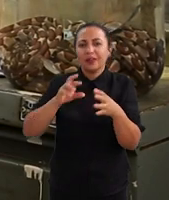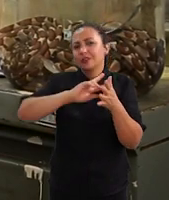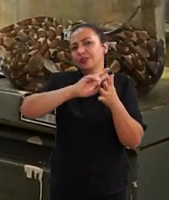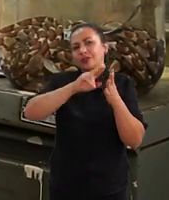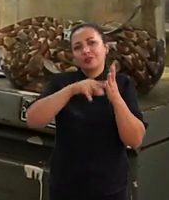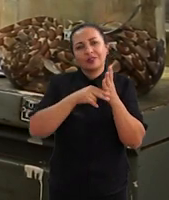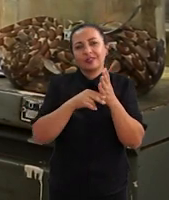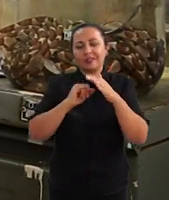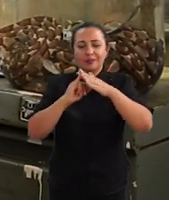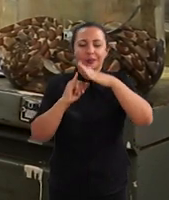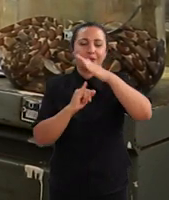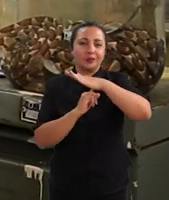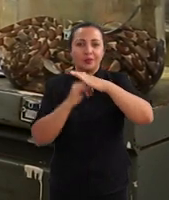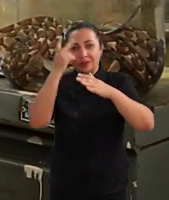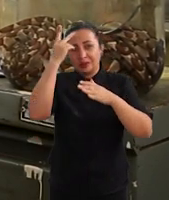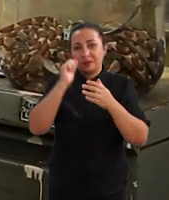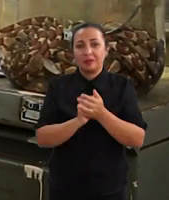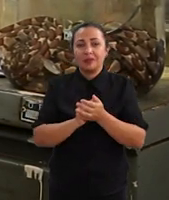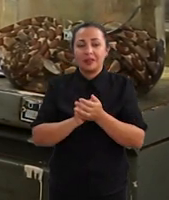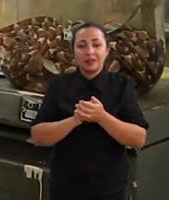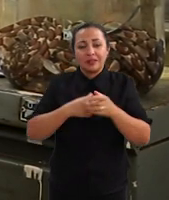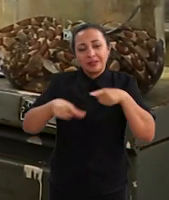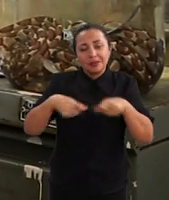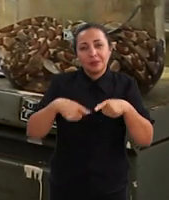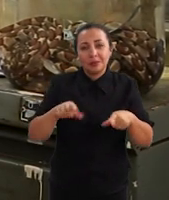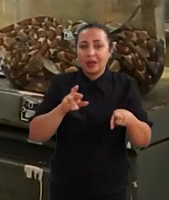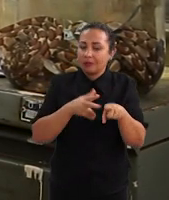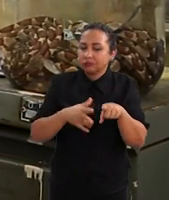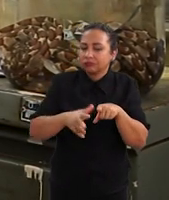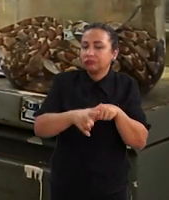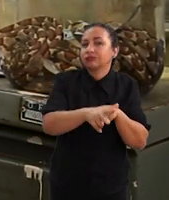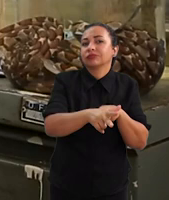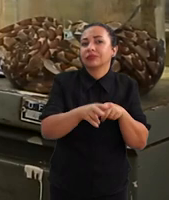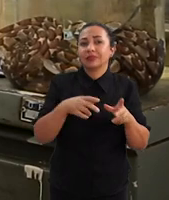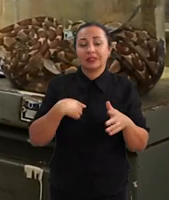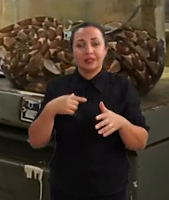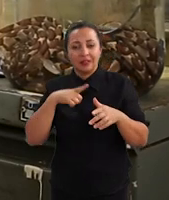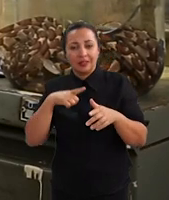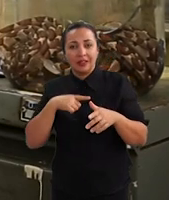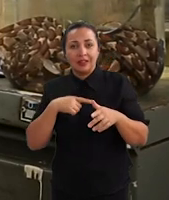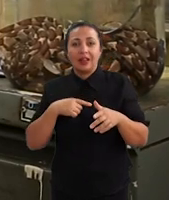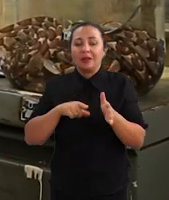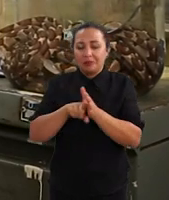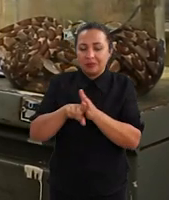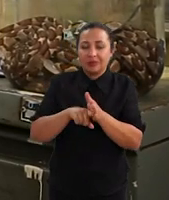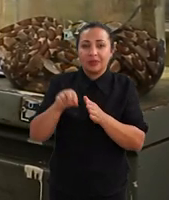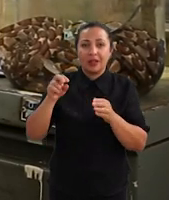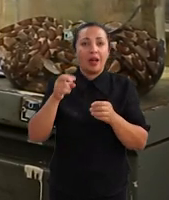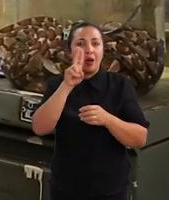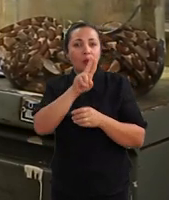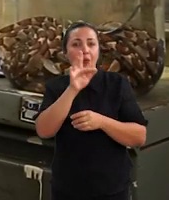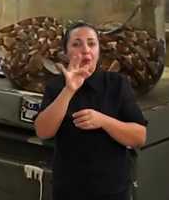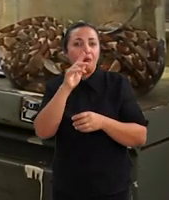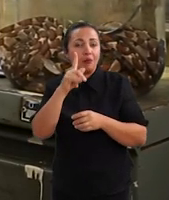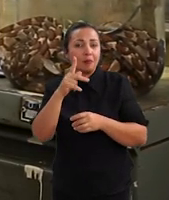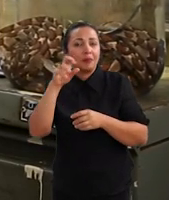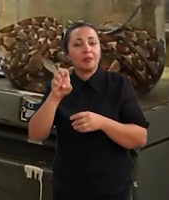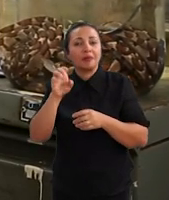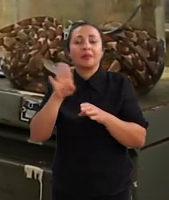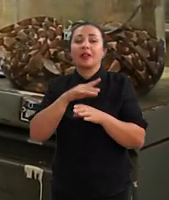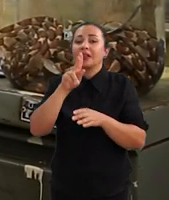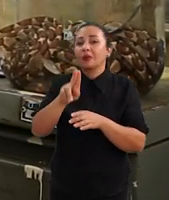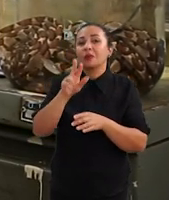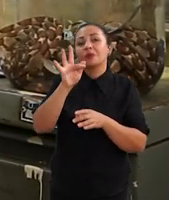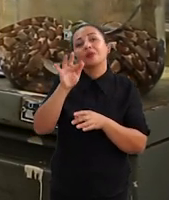-instituições para abordar os filopezos. Então, a gente tem pesquisadores aqui da UFAL, da USP,